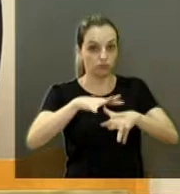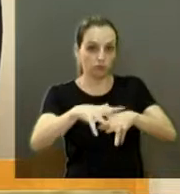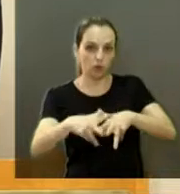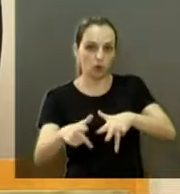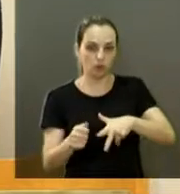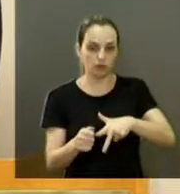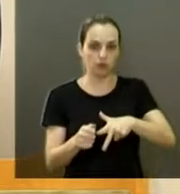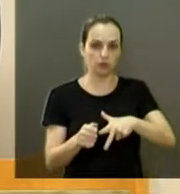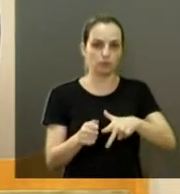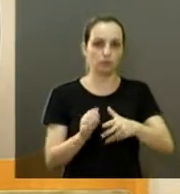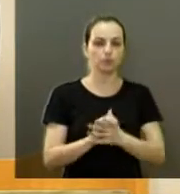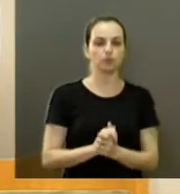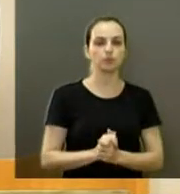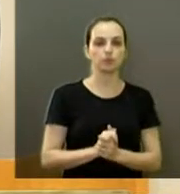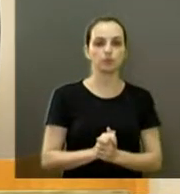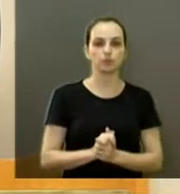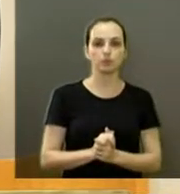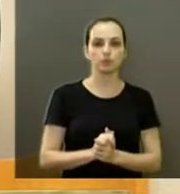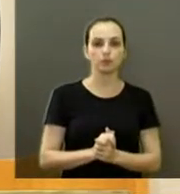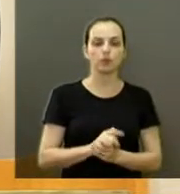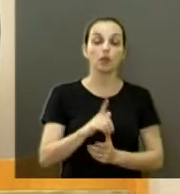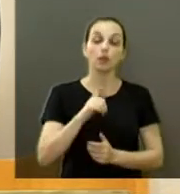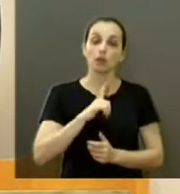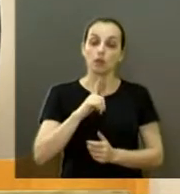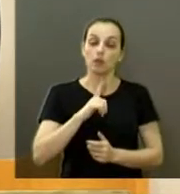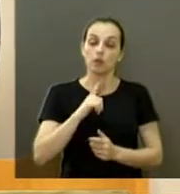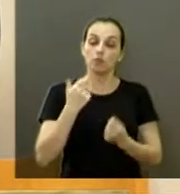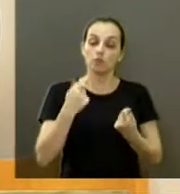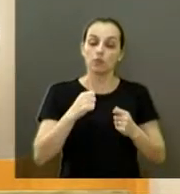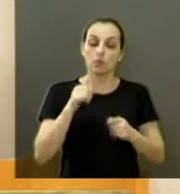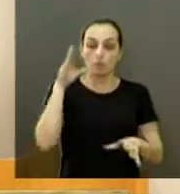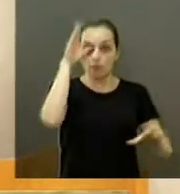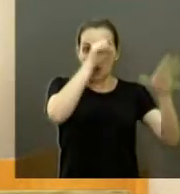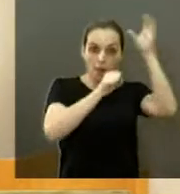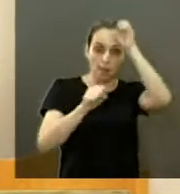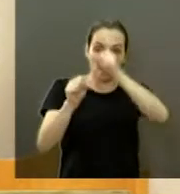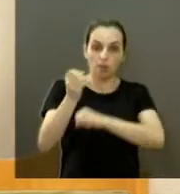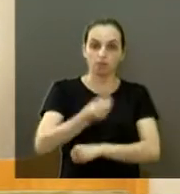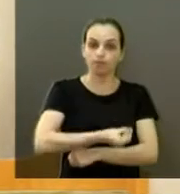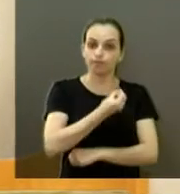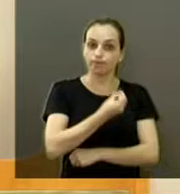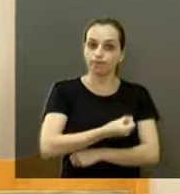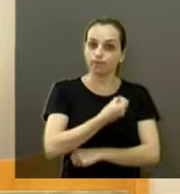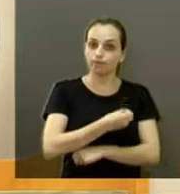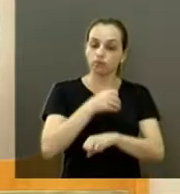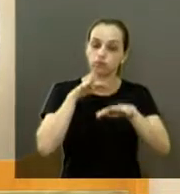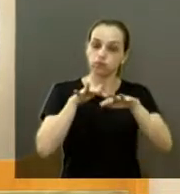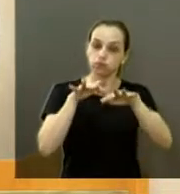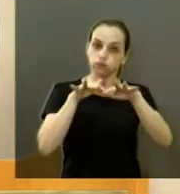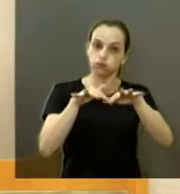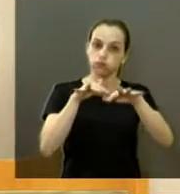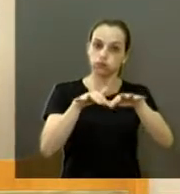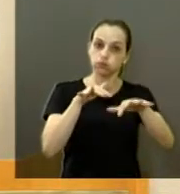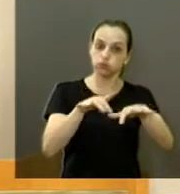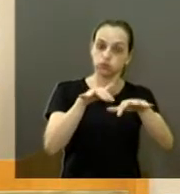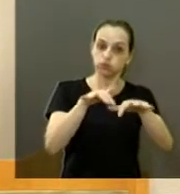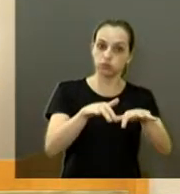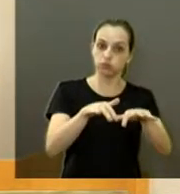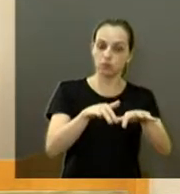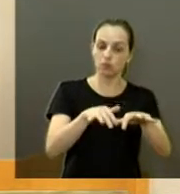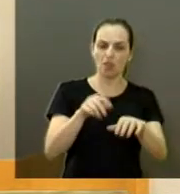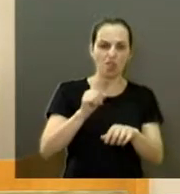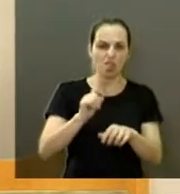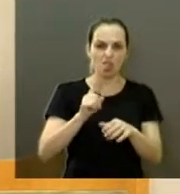Então, nós temos aí que aprender a participar, a nos manifestar e não